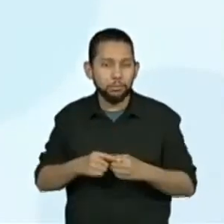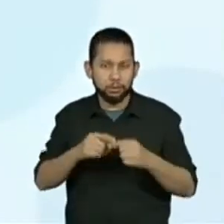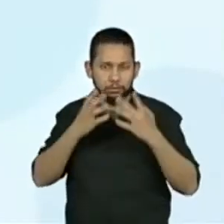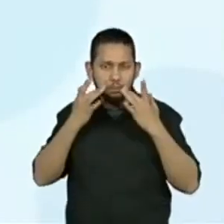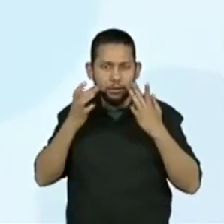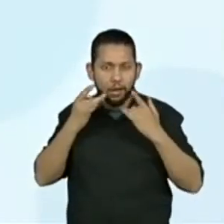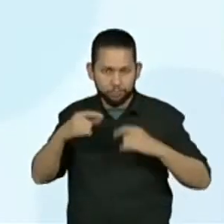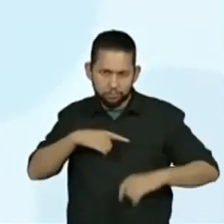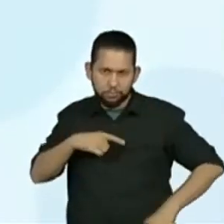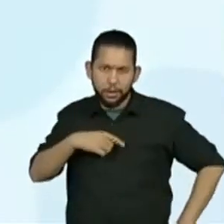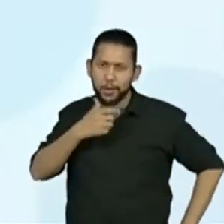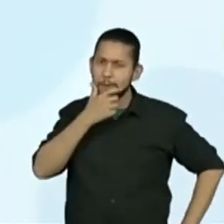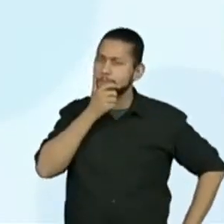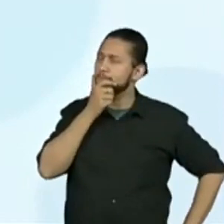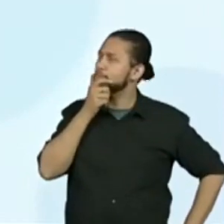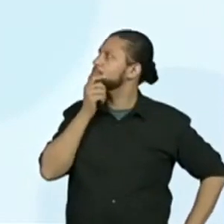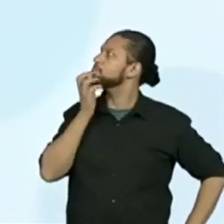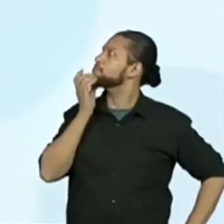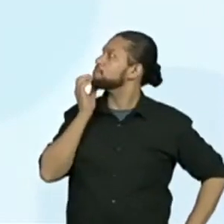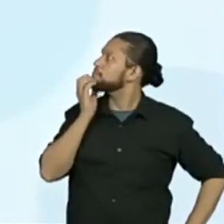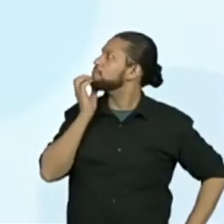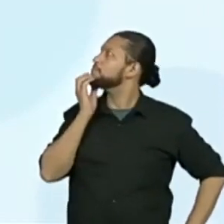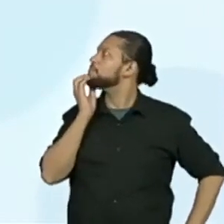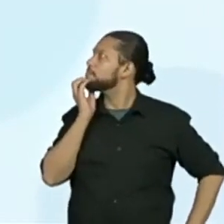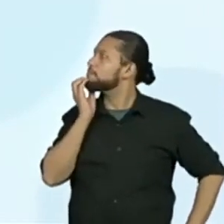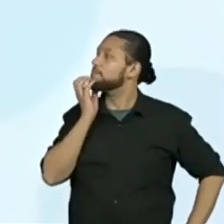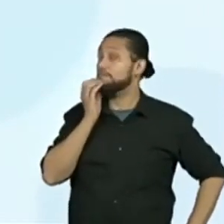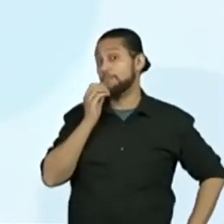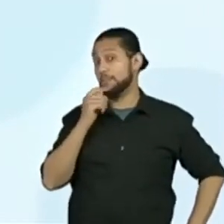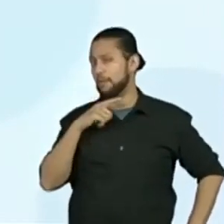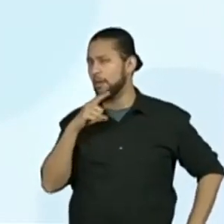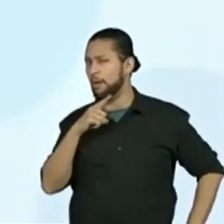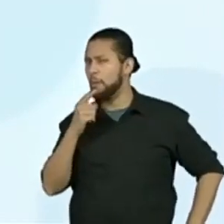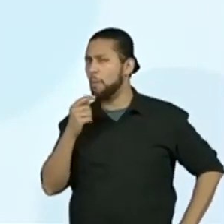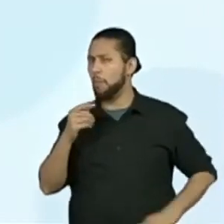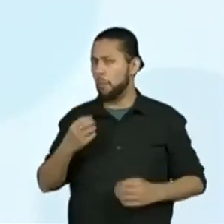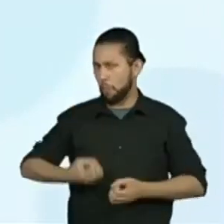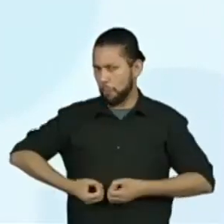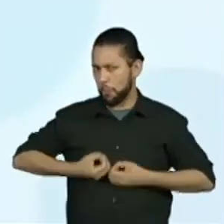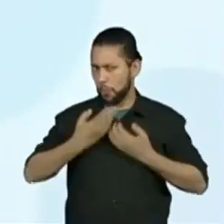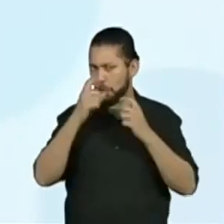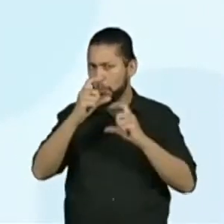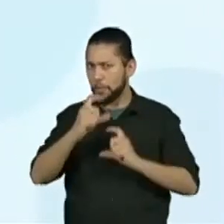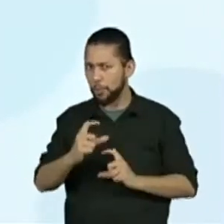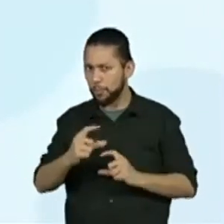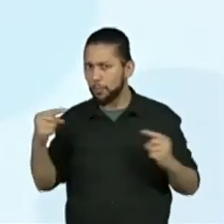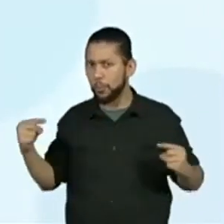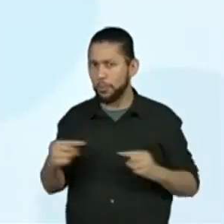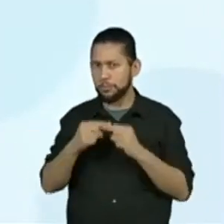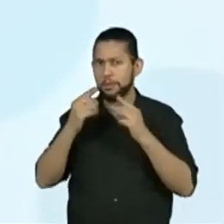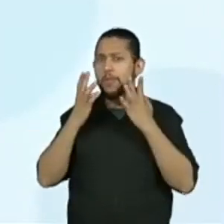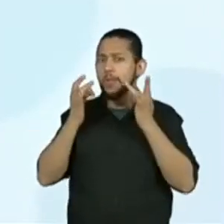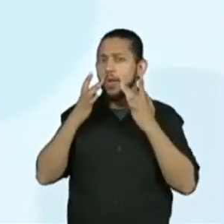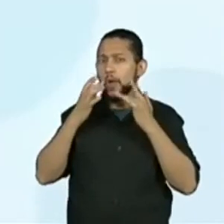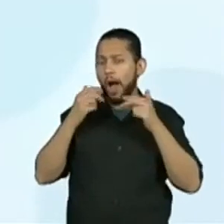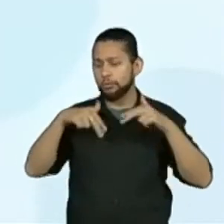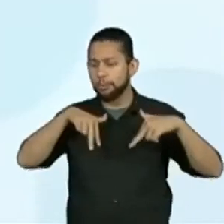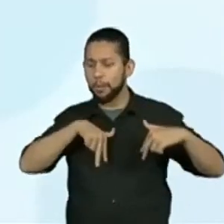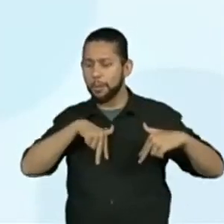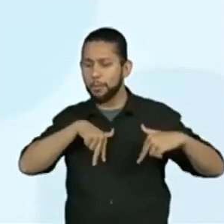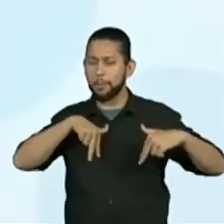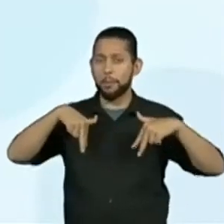daquele teatralização de um poema. Tem algum desses que eu mostrei para vocês que haverá uma dramatização?